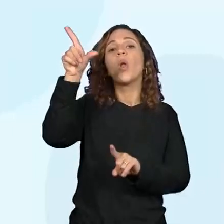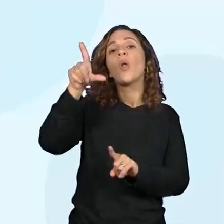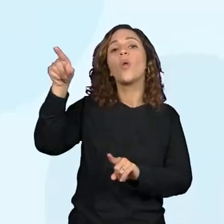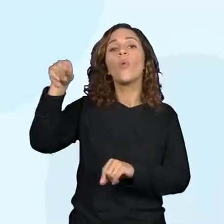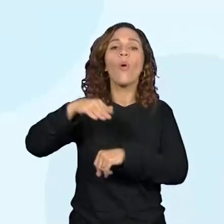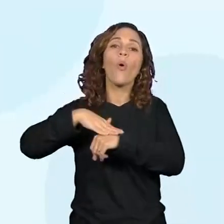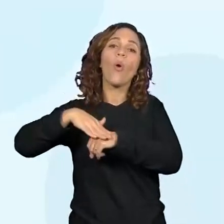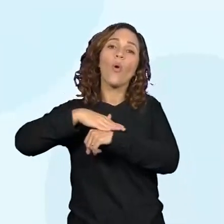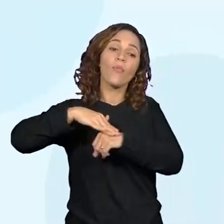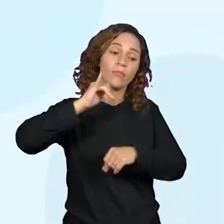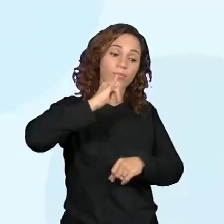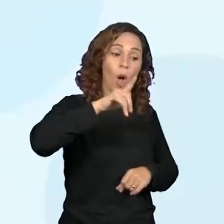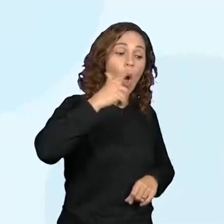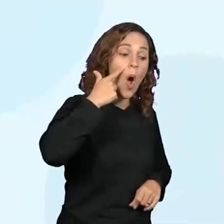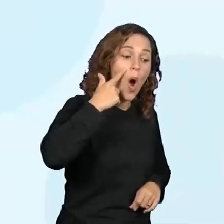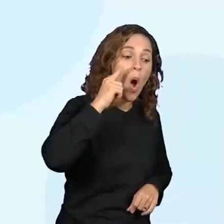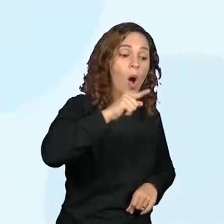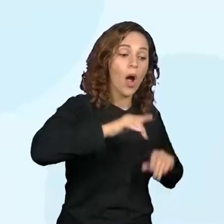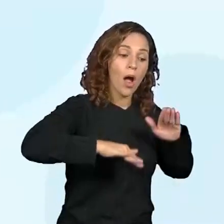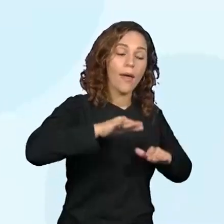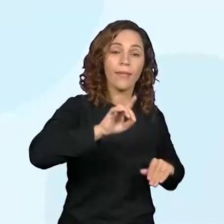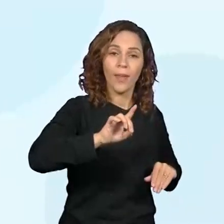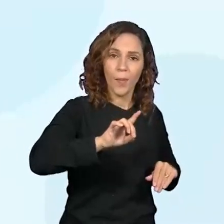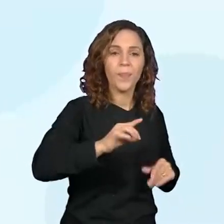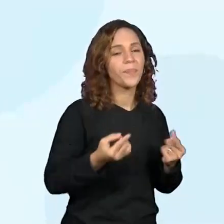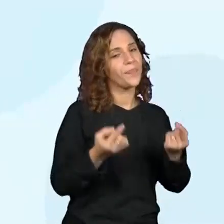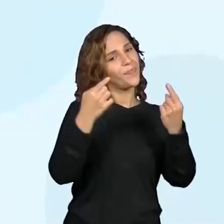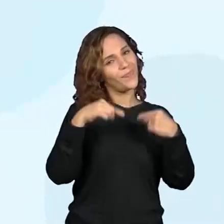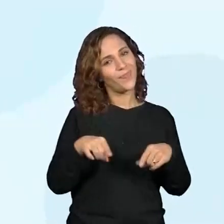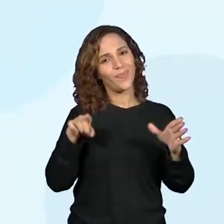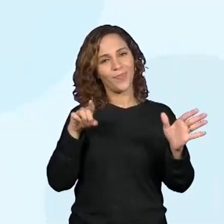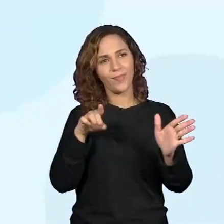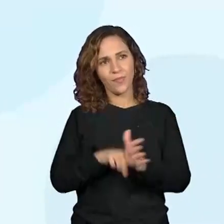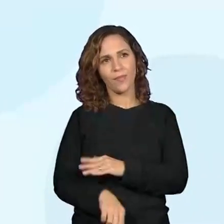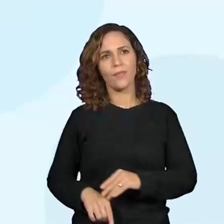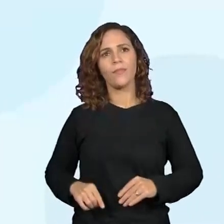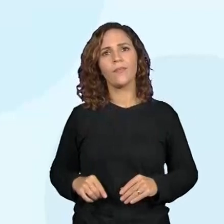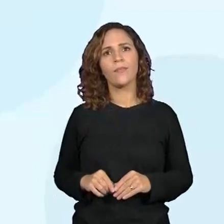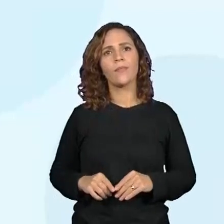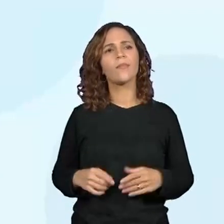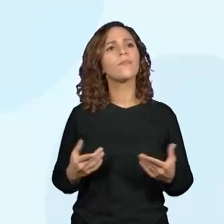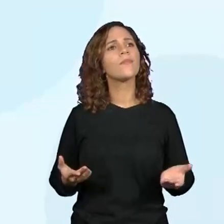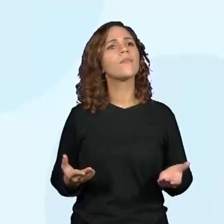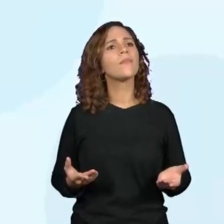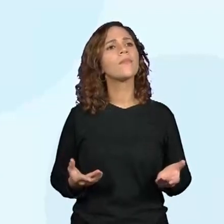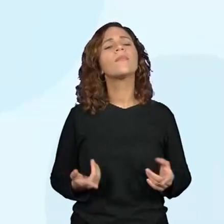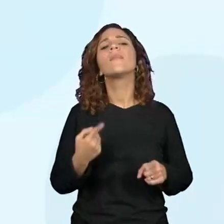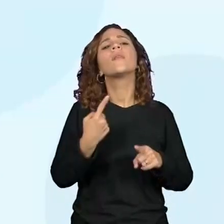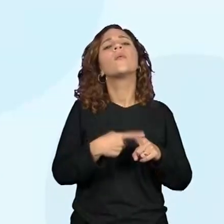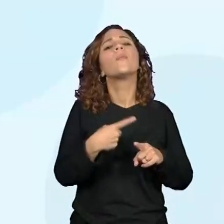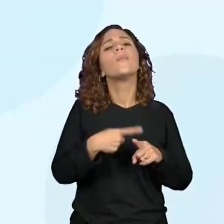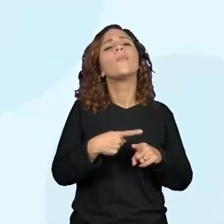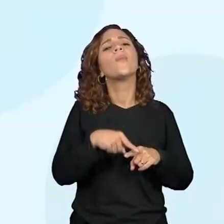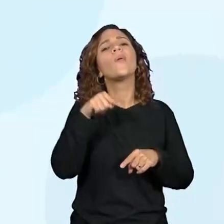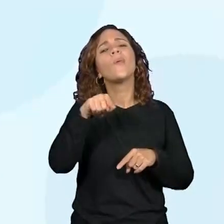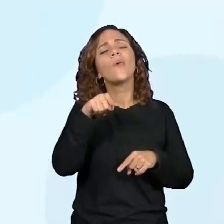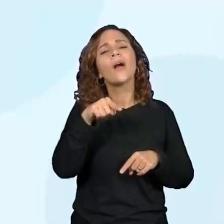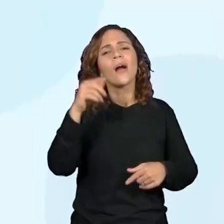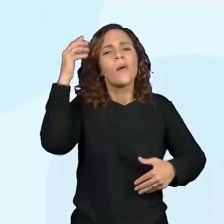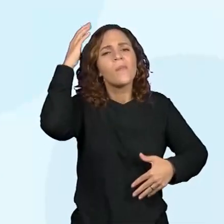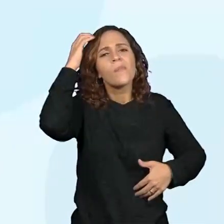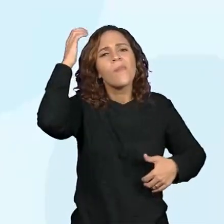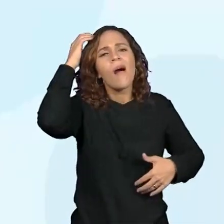a respeito do tamborzinho? E a outra pergunta, por qual motivo os macaquinhos de nariz branco